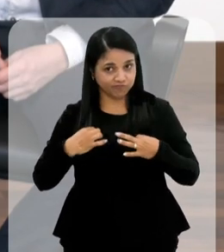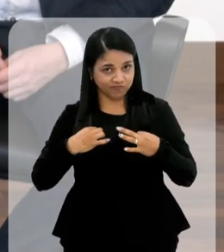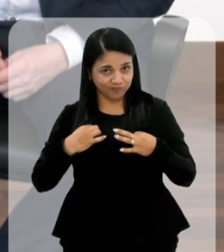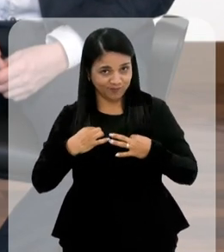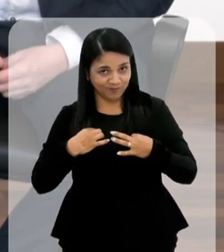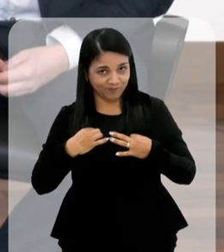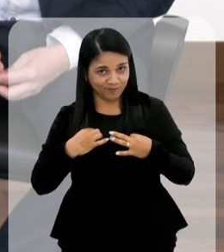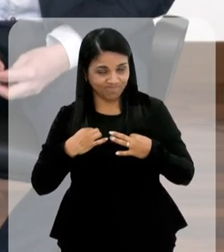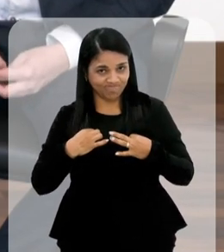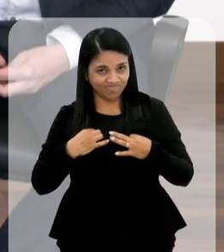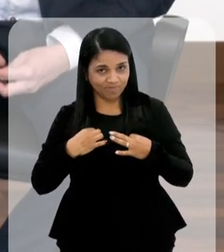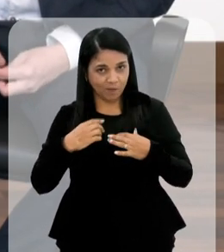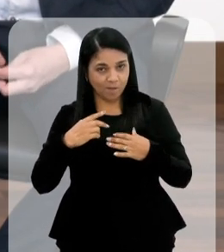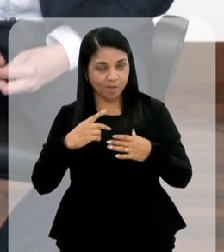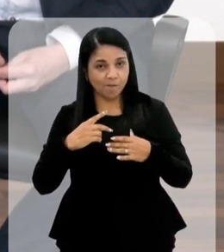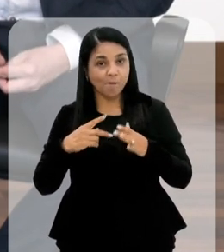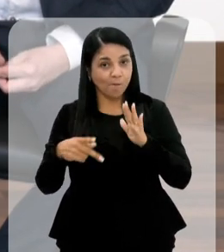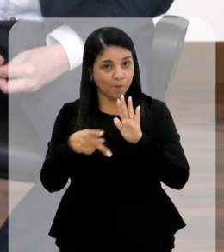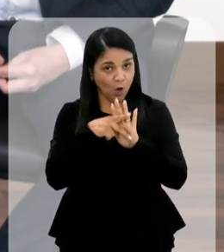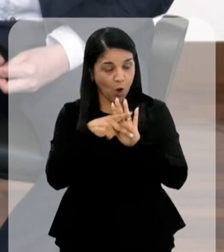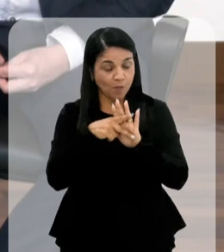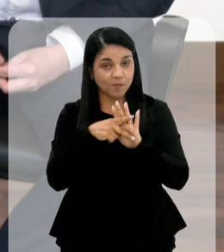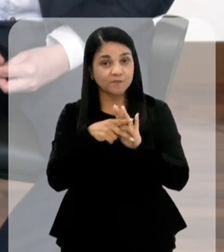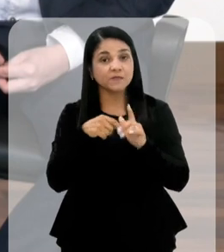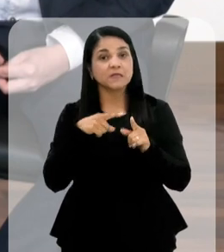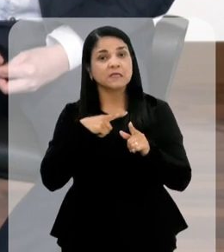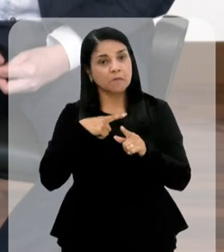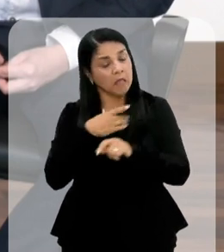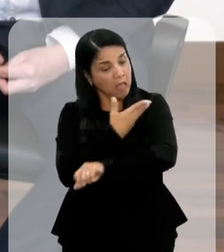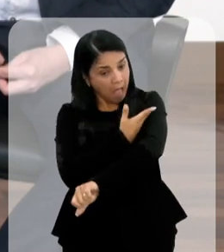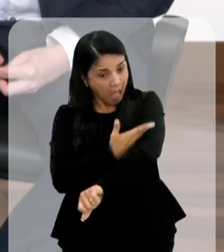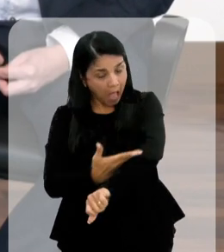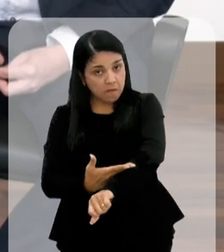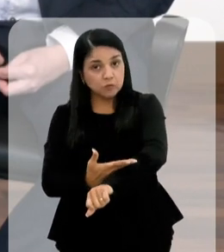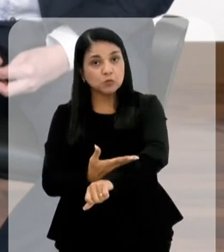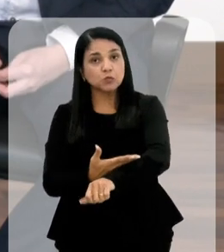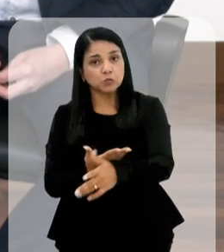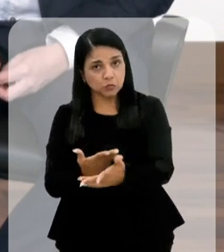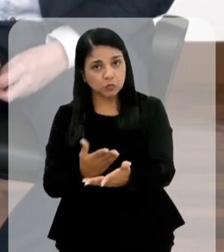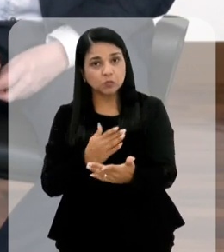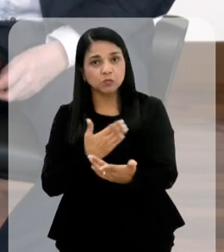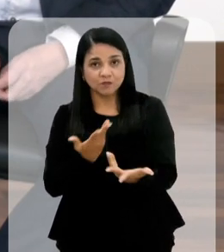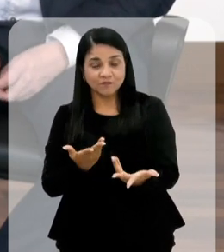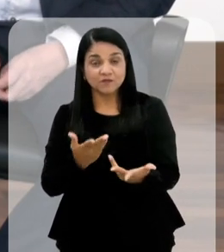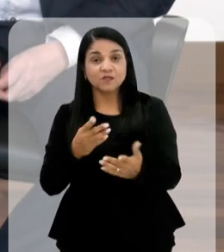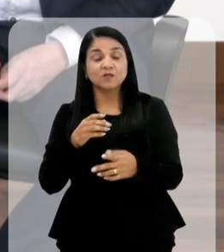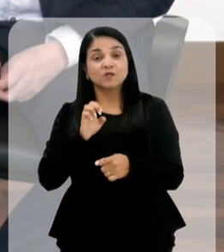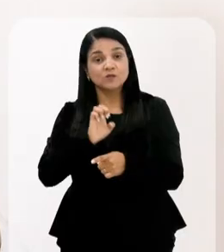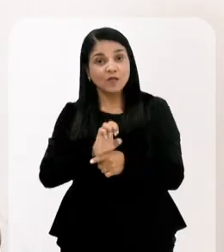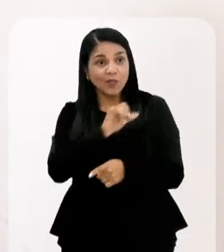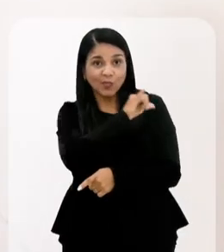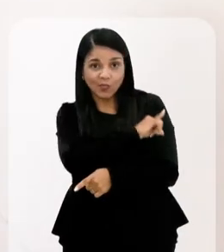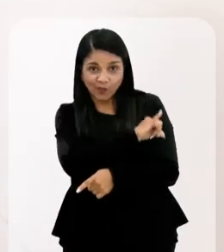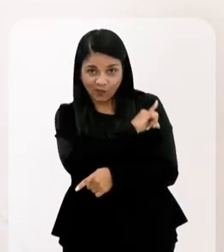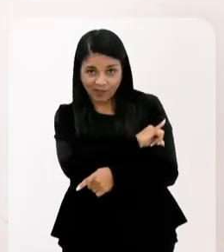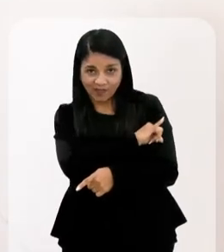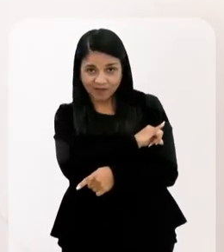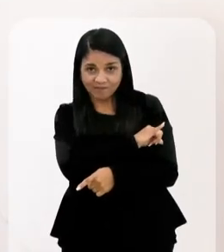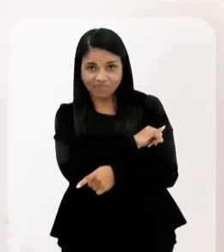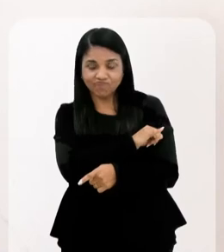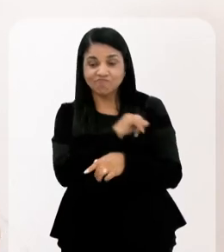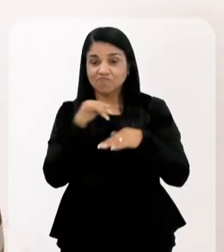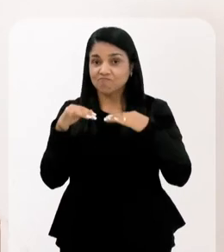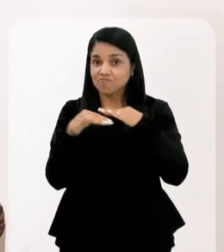vestimentas e hábitos mesmo. Então, por exemplo, o Rio de Janeiro, que se diz... Que se diz, não,